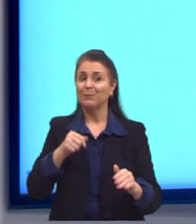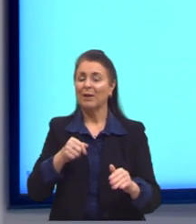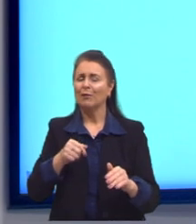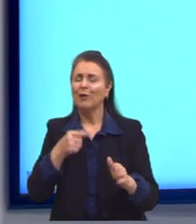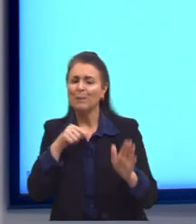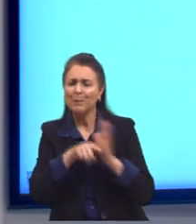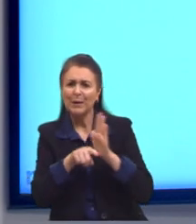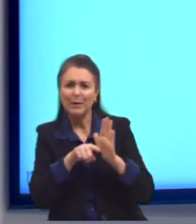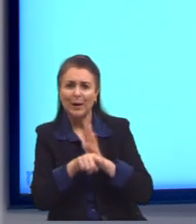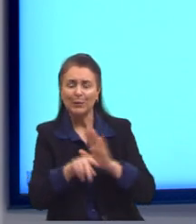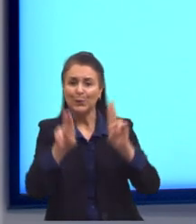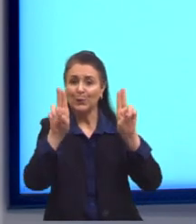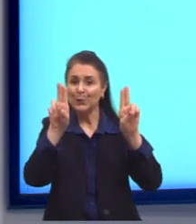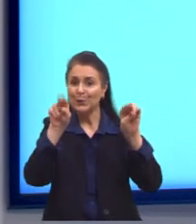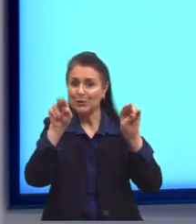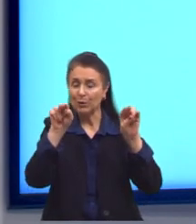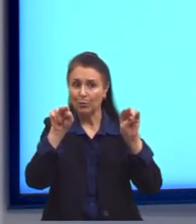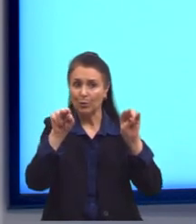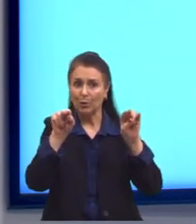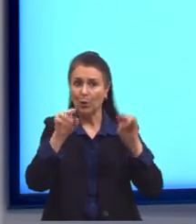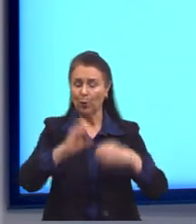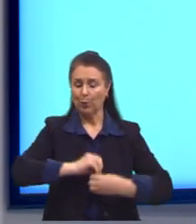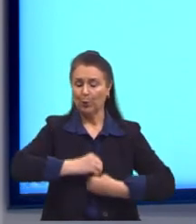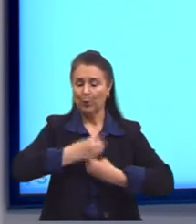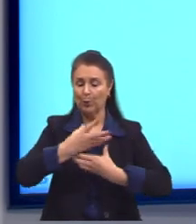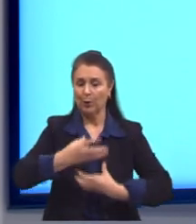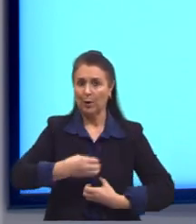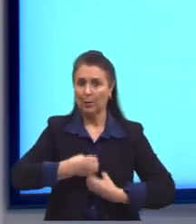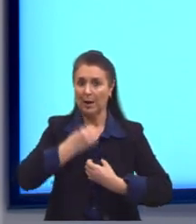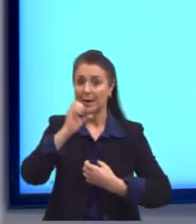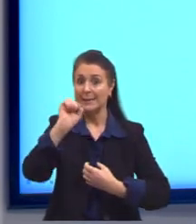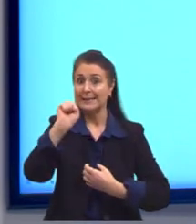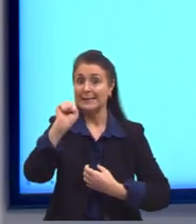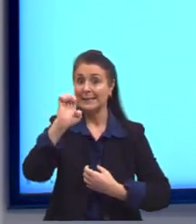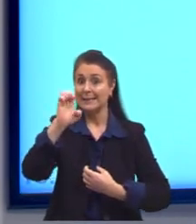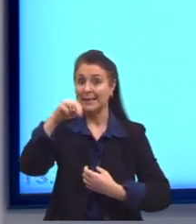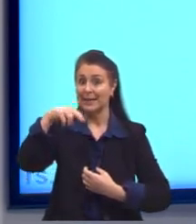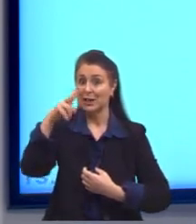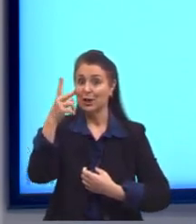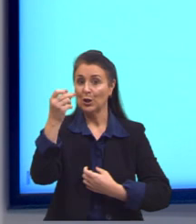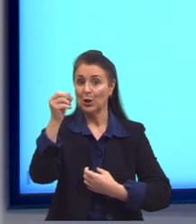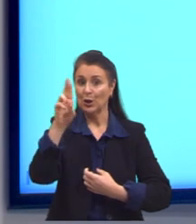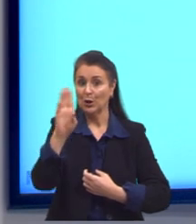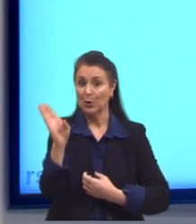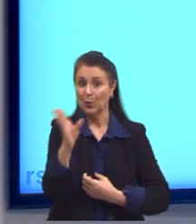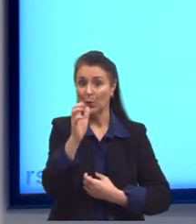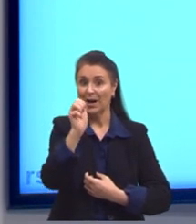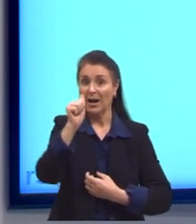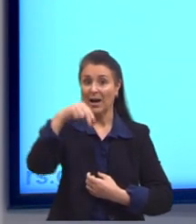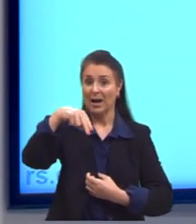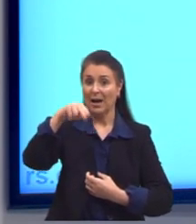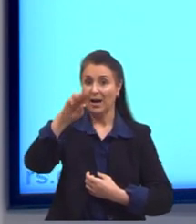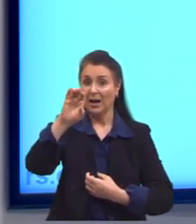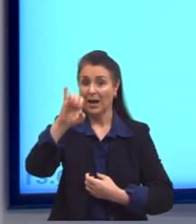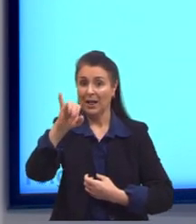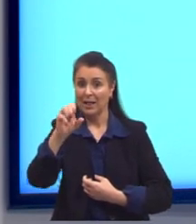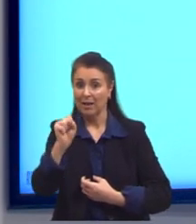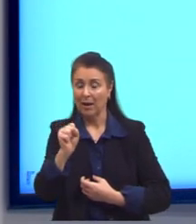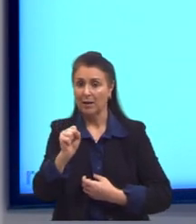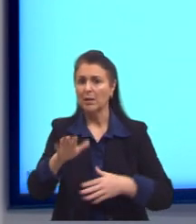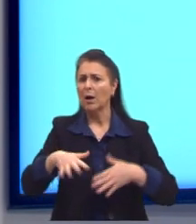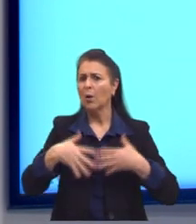o título do cordel é Senhor dos Anéis. Então, qual é o planeta que geralmente a gente costuma ver com